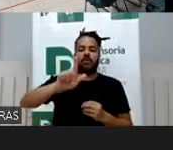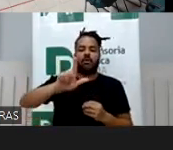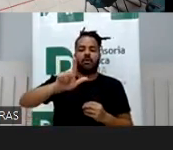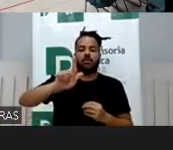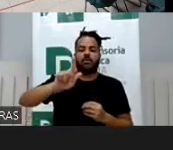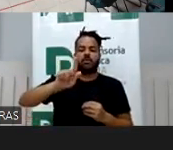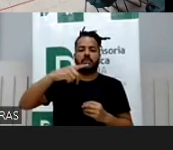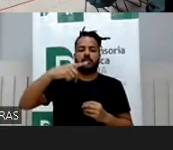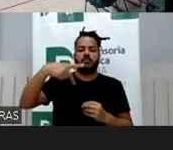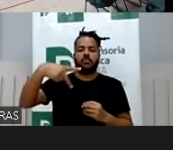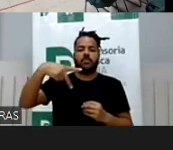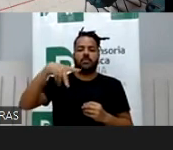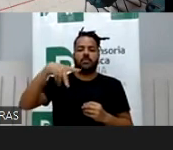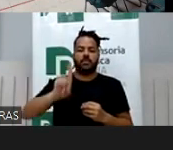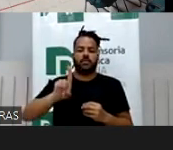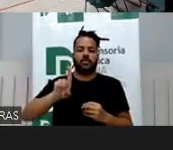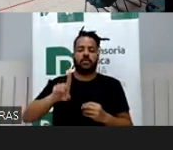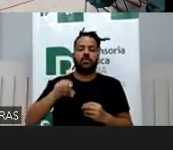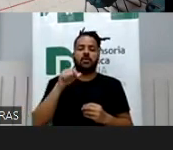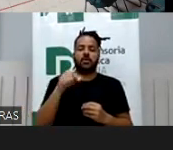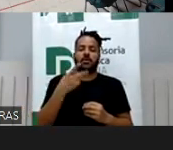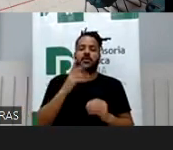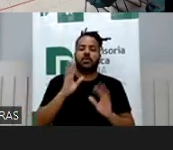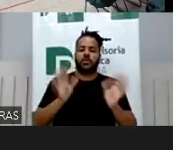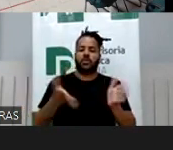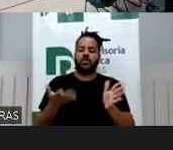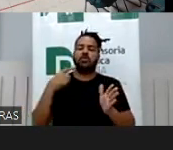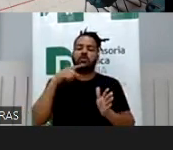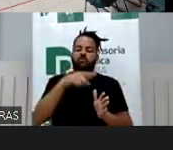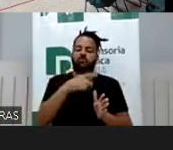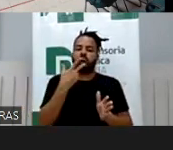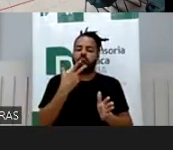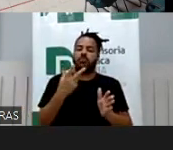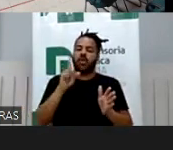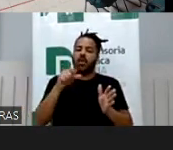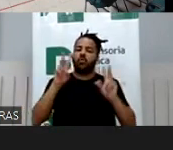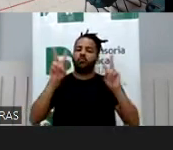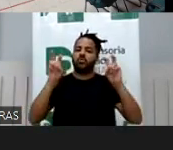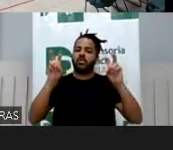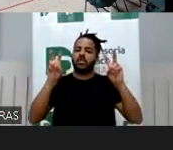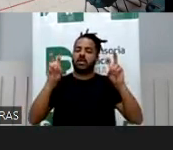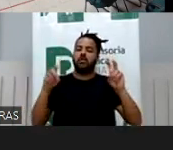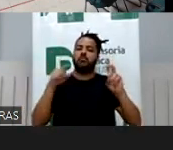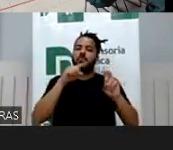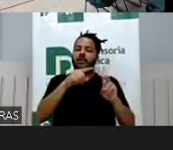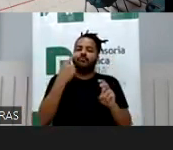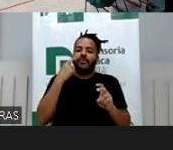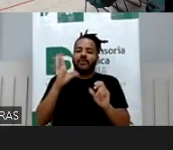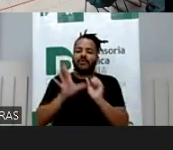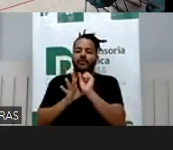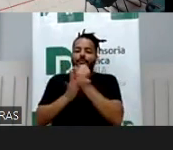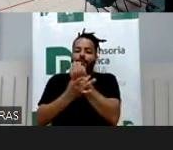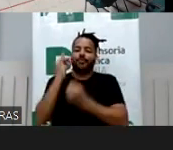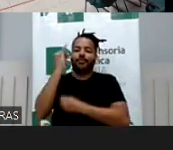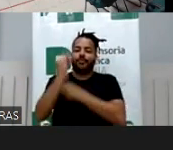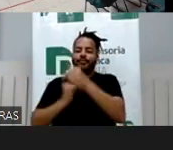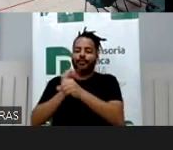para se aprofundar nisso, mas a LGPD está de pano de fundo dessa discussão, porque a Lei Geral de Proteção de Dados, hoje,